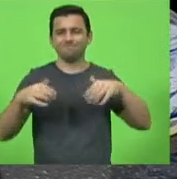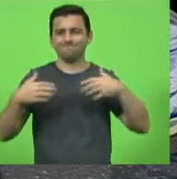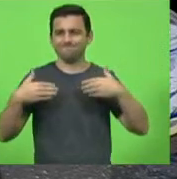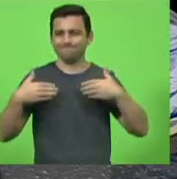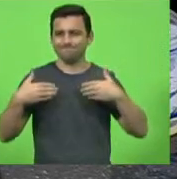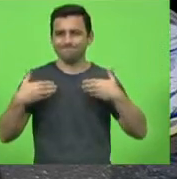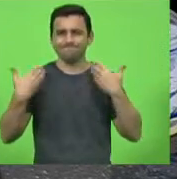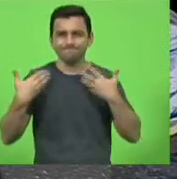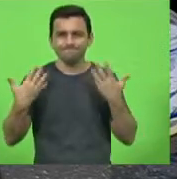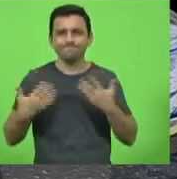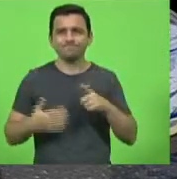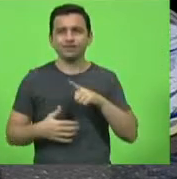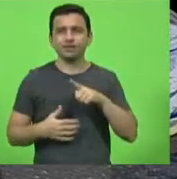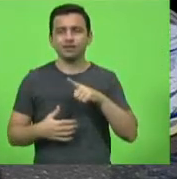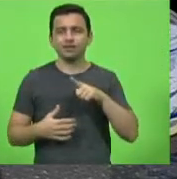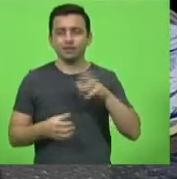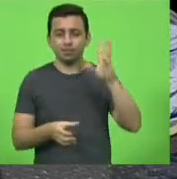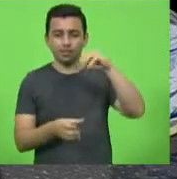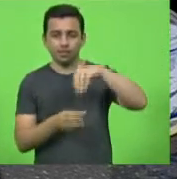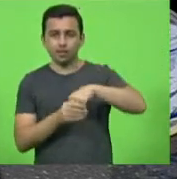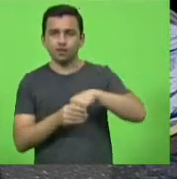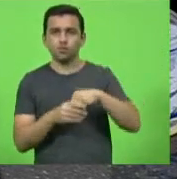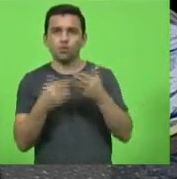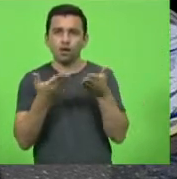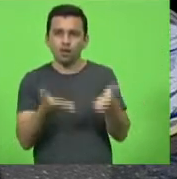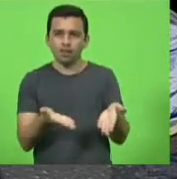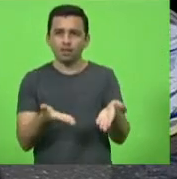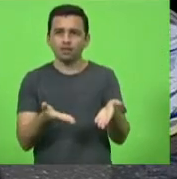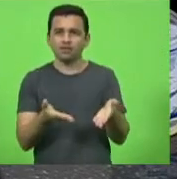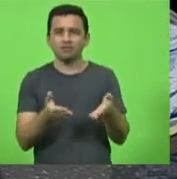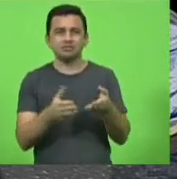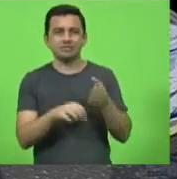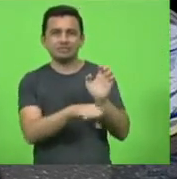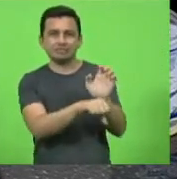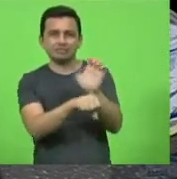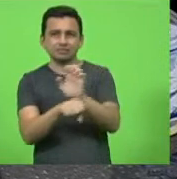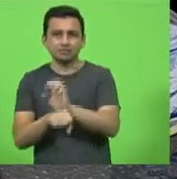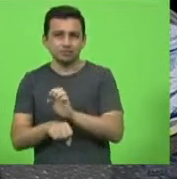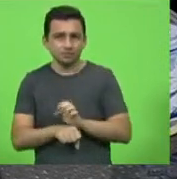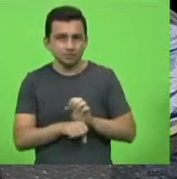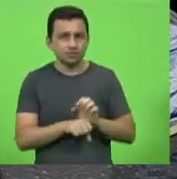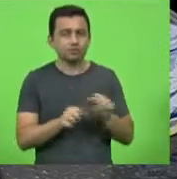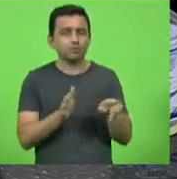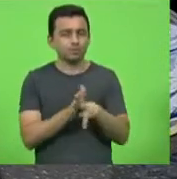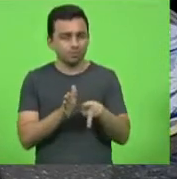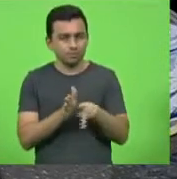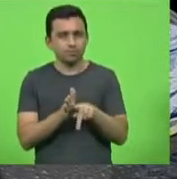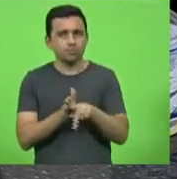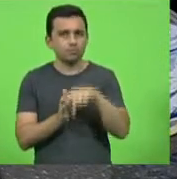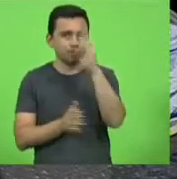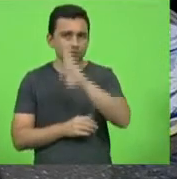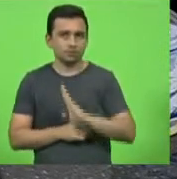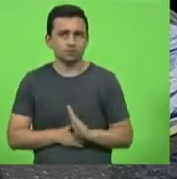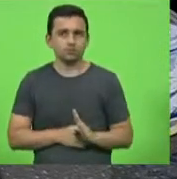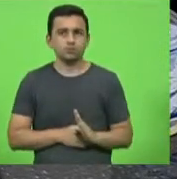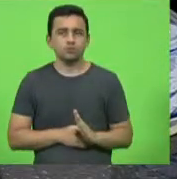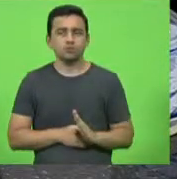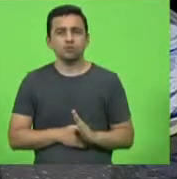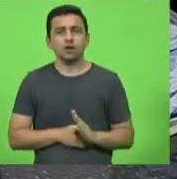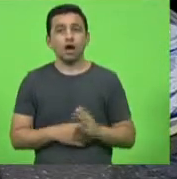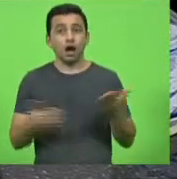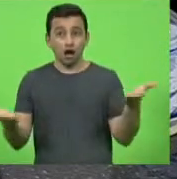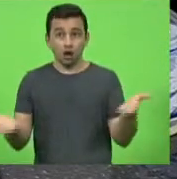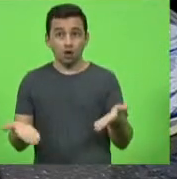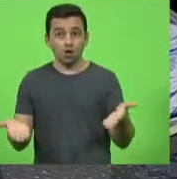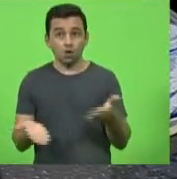empreendimentos em outros estados da federação agora mesmo